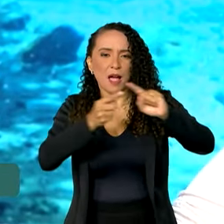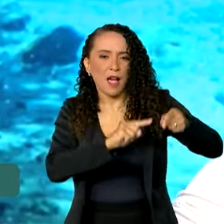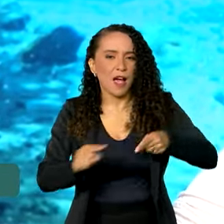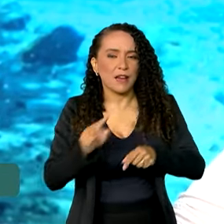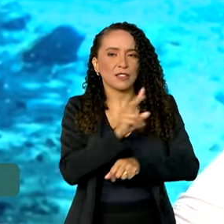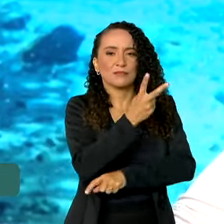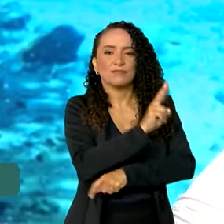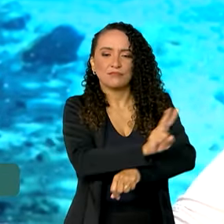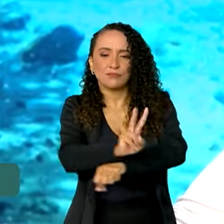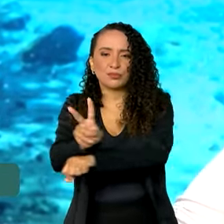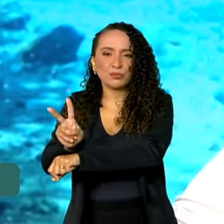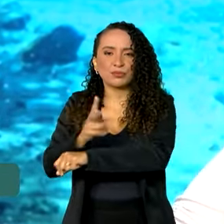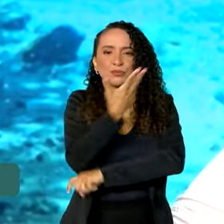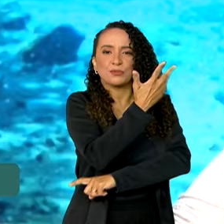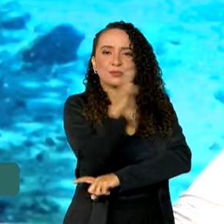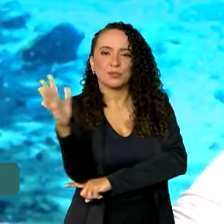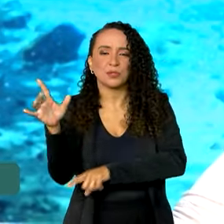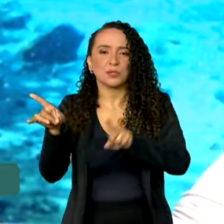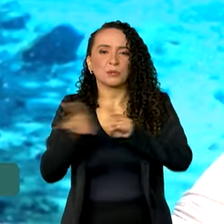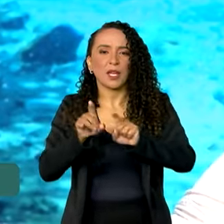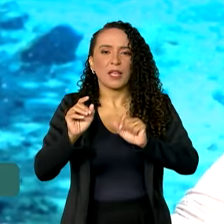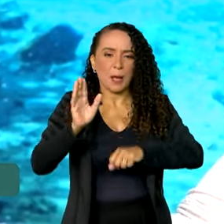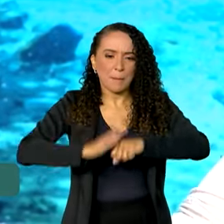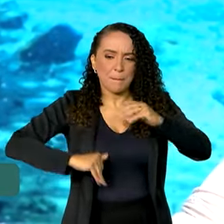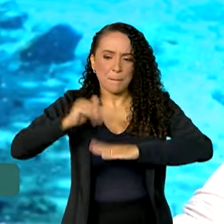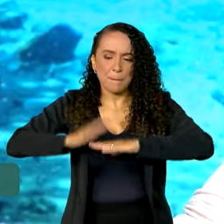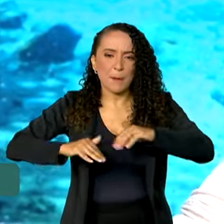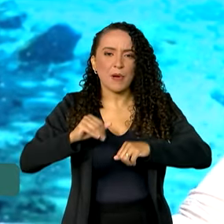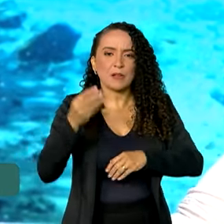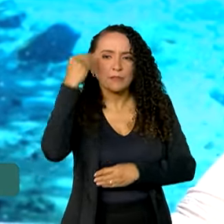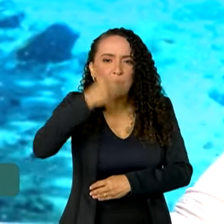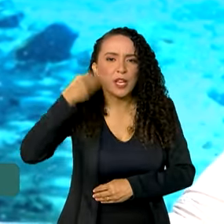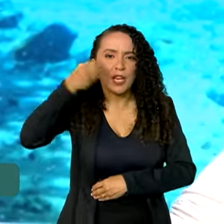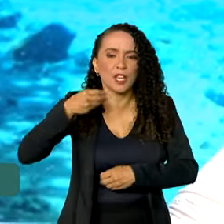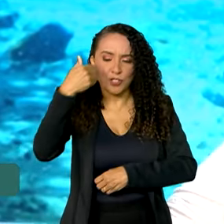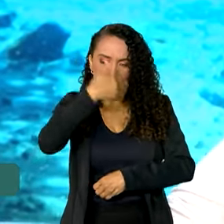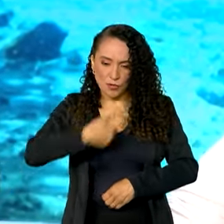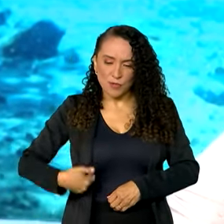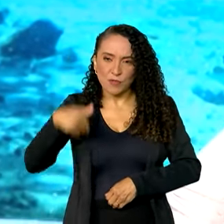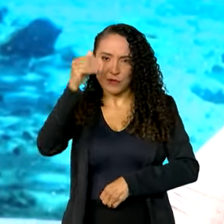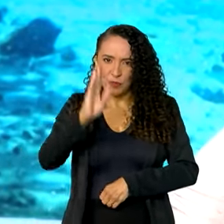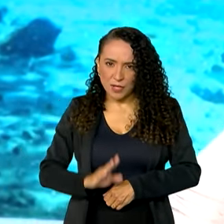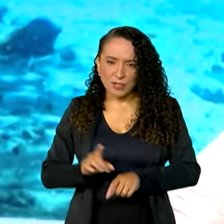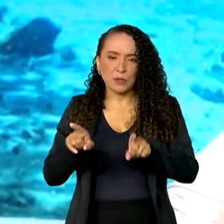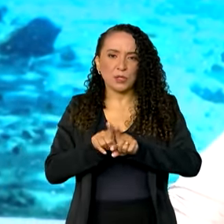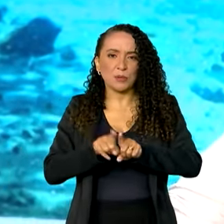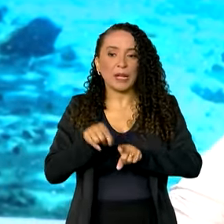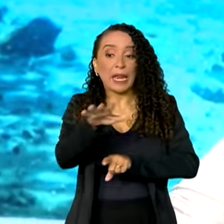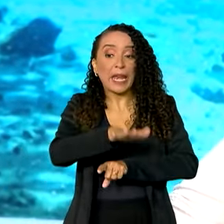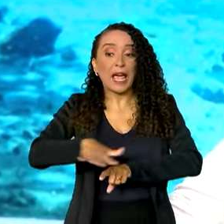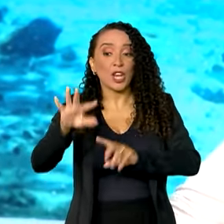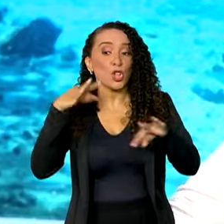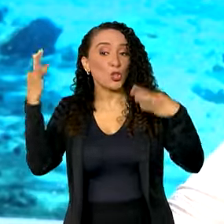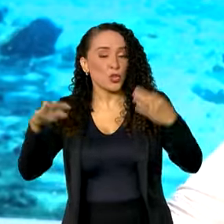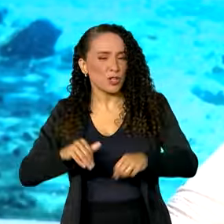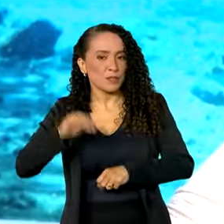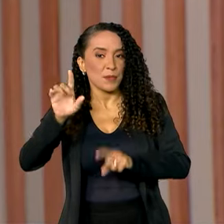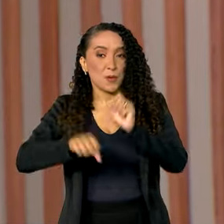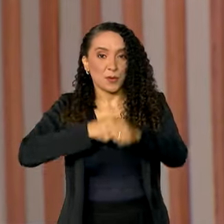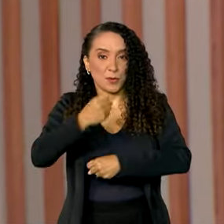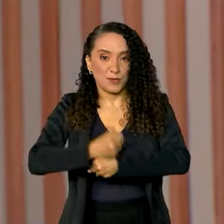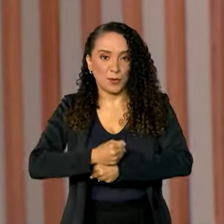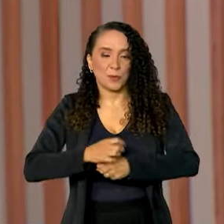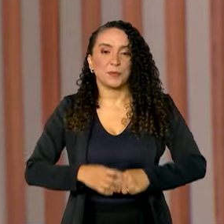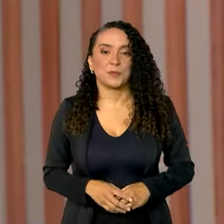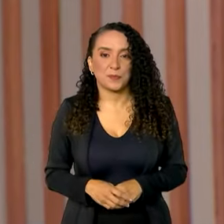preservação da natureza, colocar as boas práticas, as boas experiências do governo brasileiro, sobretudo na área do turismo, no ano que vem.